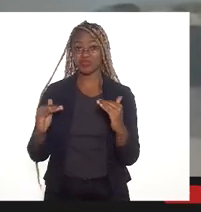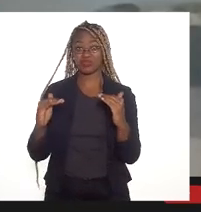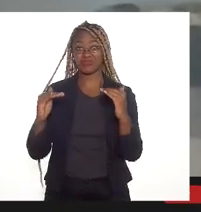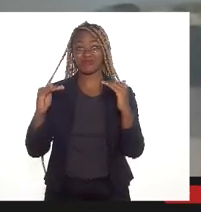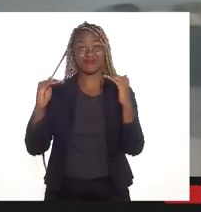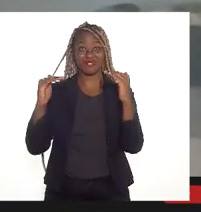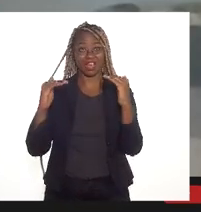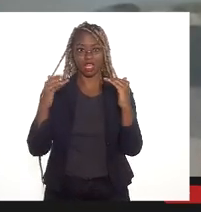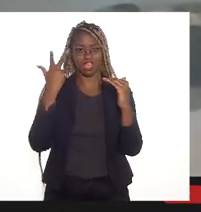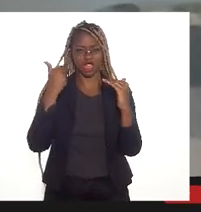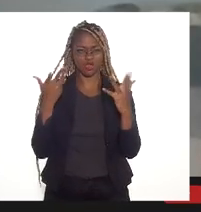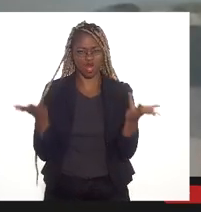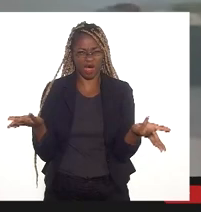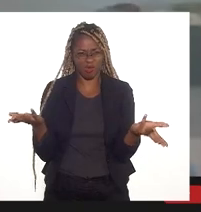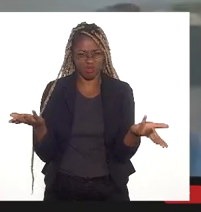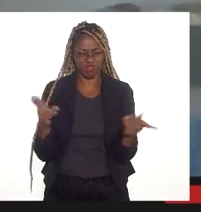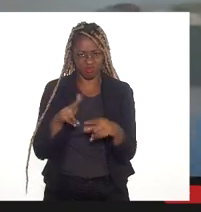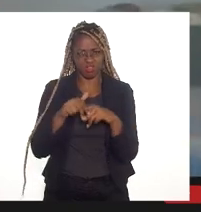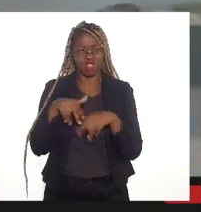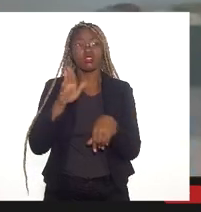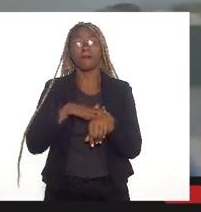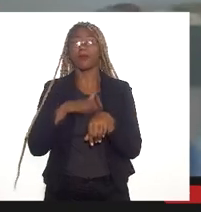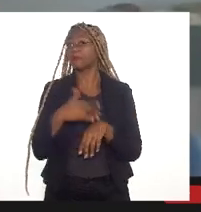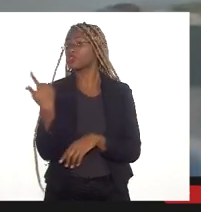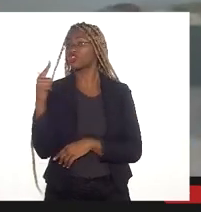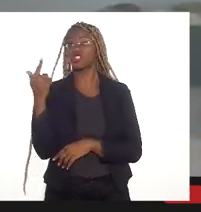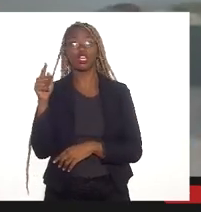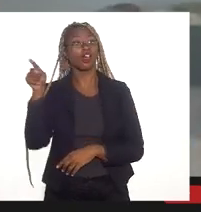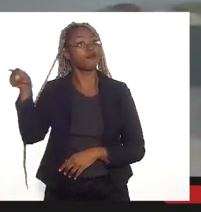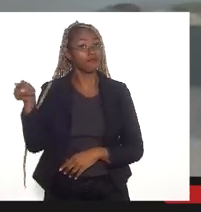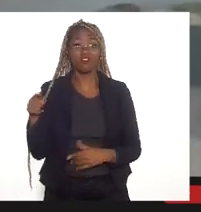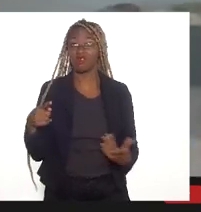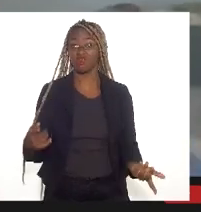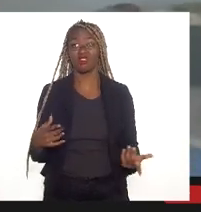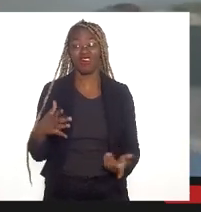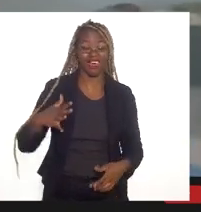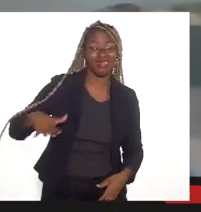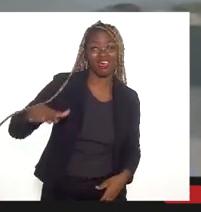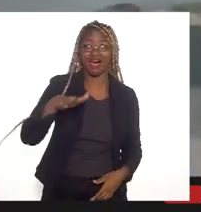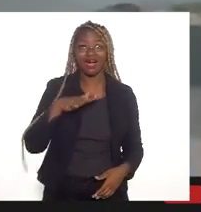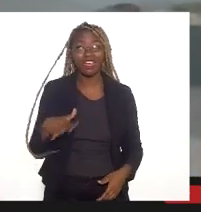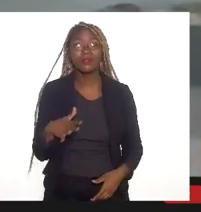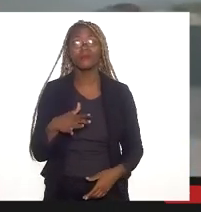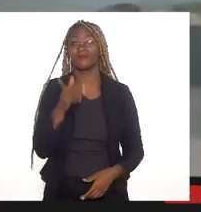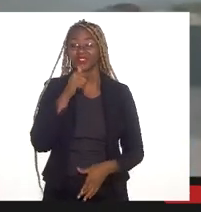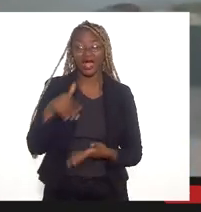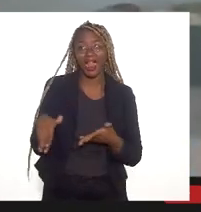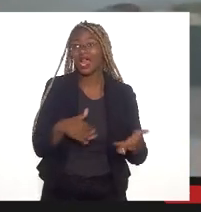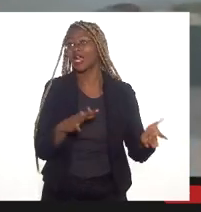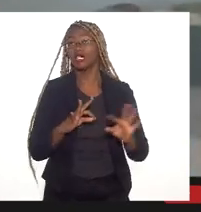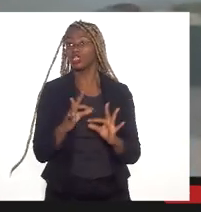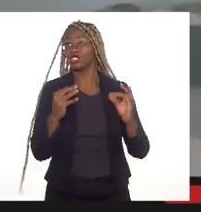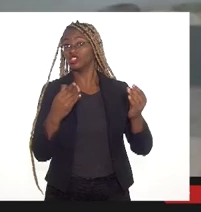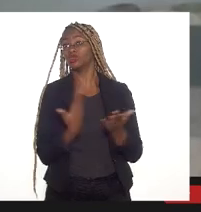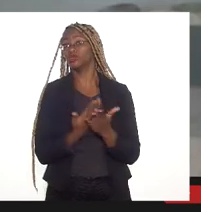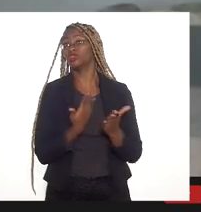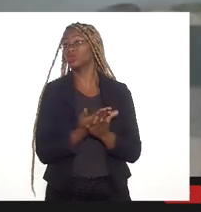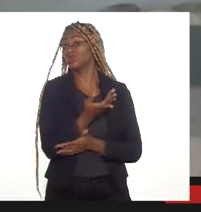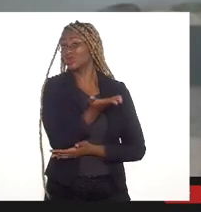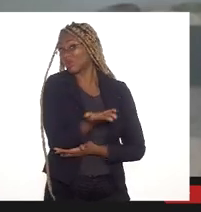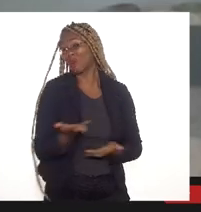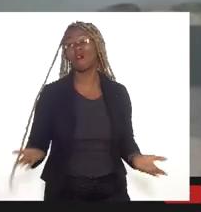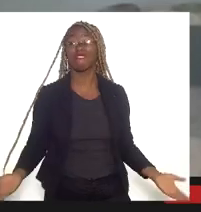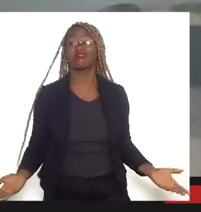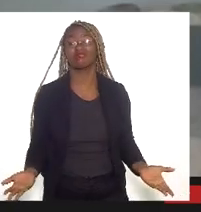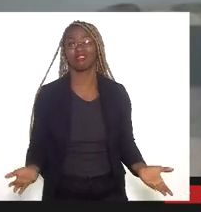inundações naturais, devido à própria geografia, topografia da região, hidrologia da região. Então, quando você tem uma